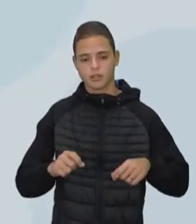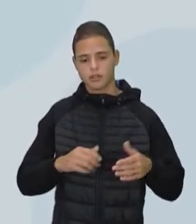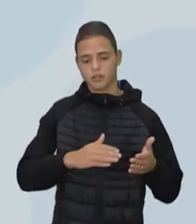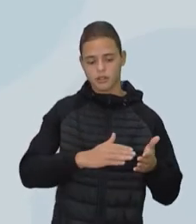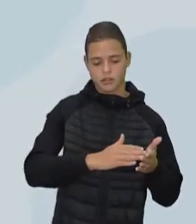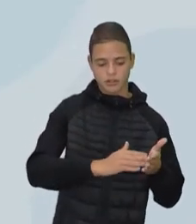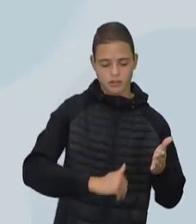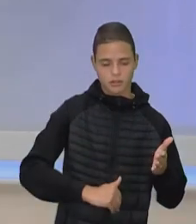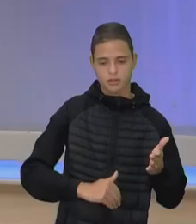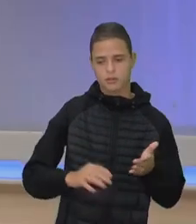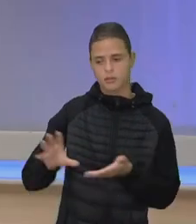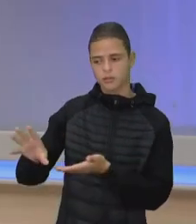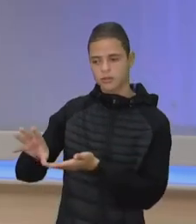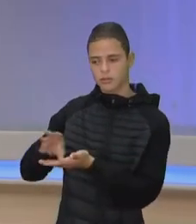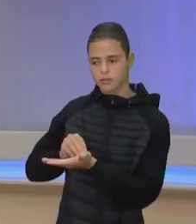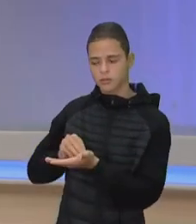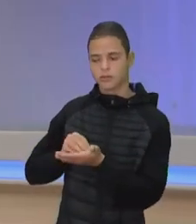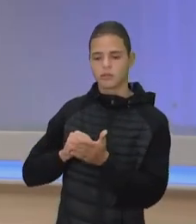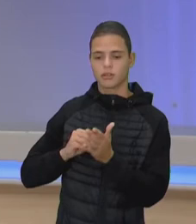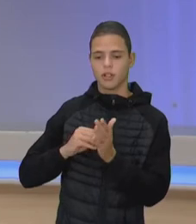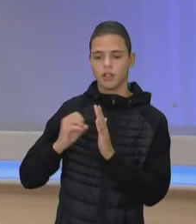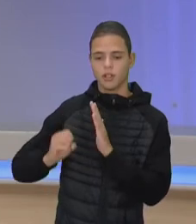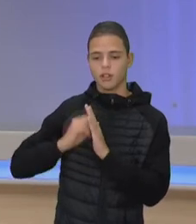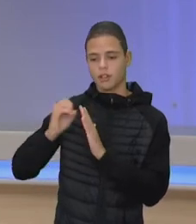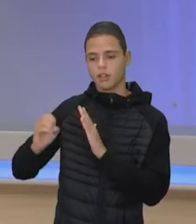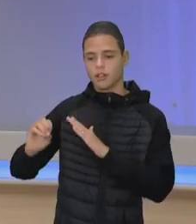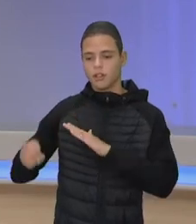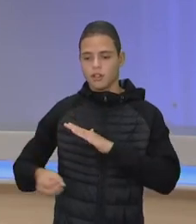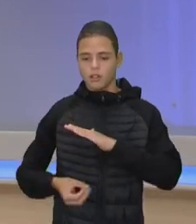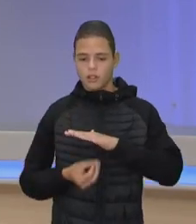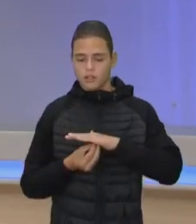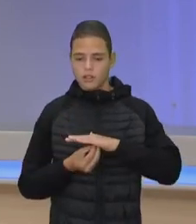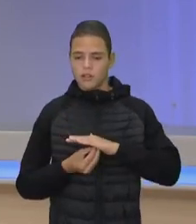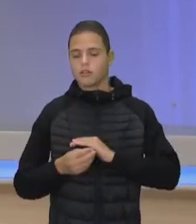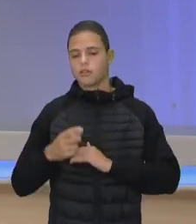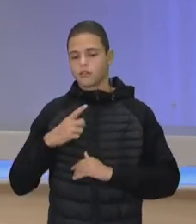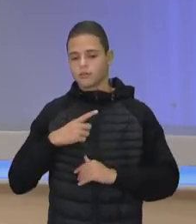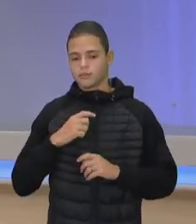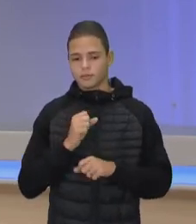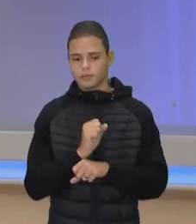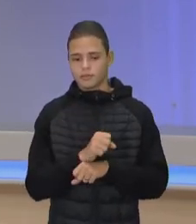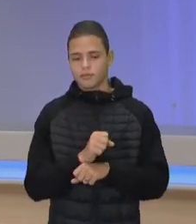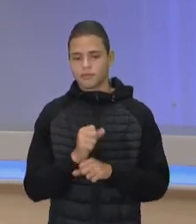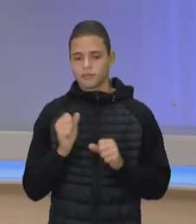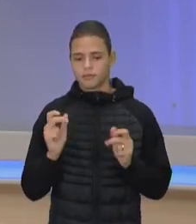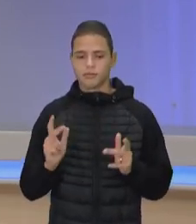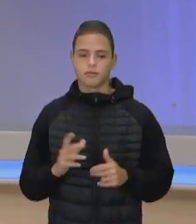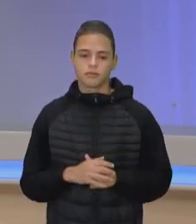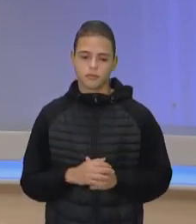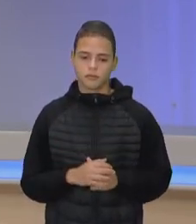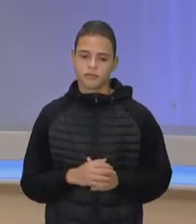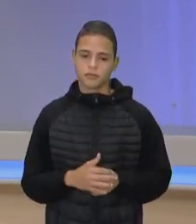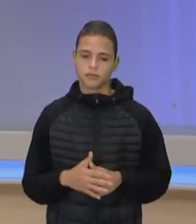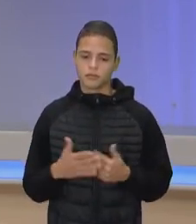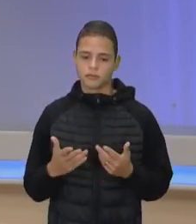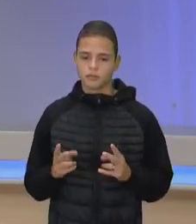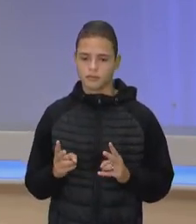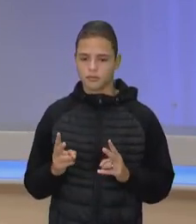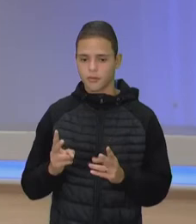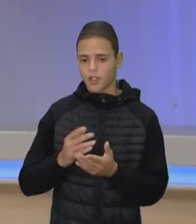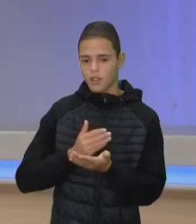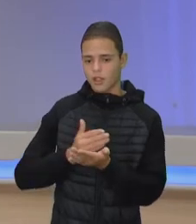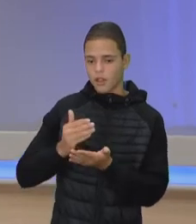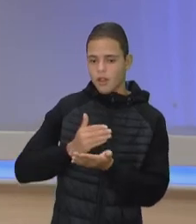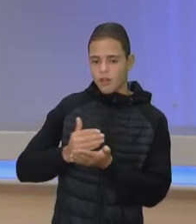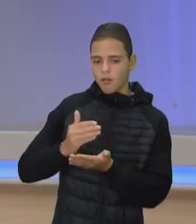no site da IFAP ou no repositório do Centro de Mídias, tá certo? Então, finalmente, começando aqui